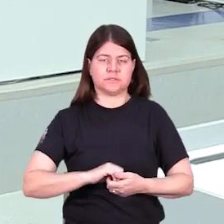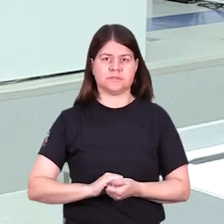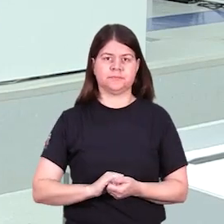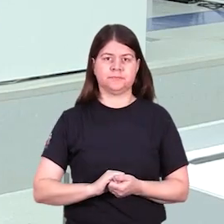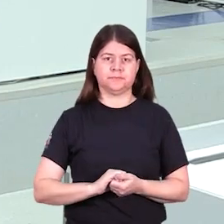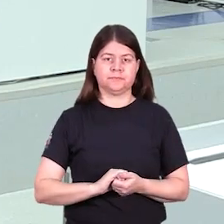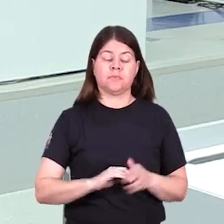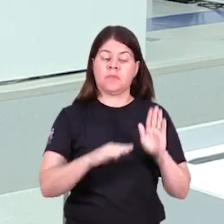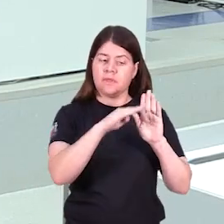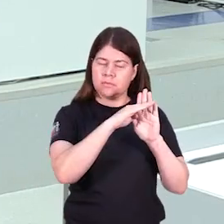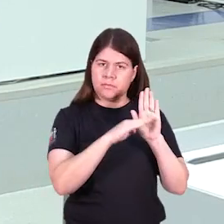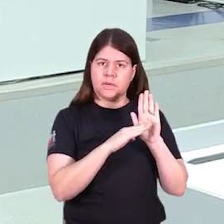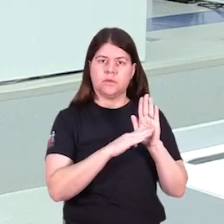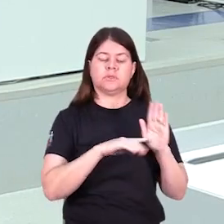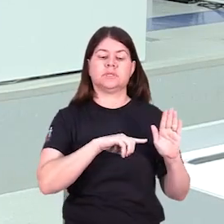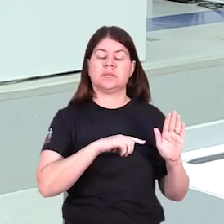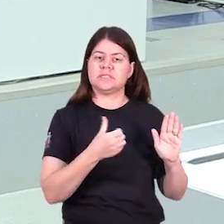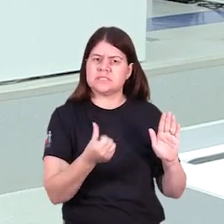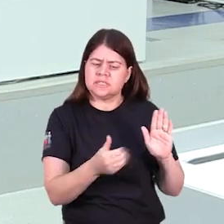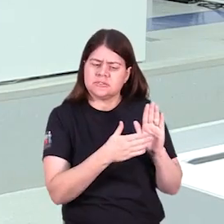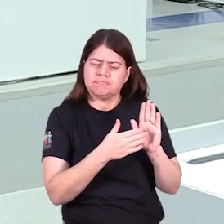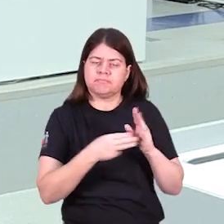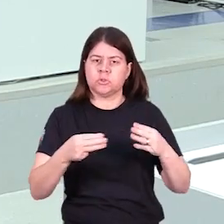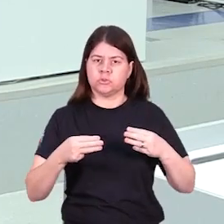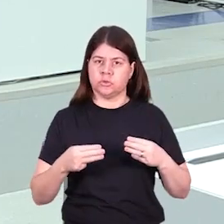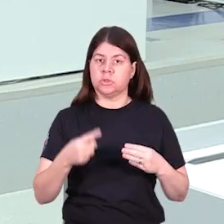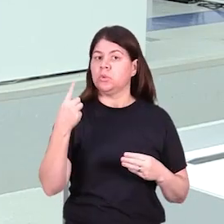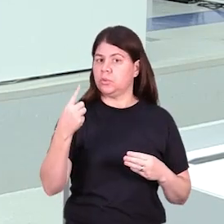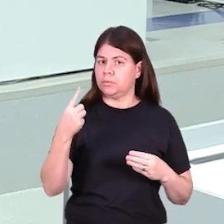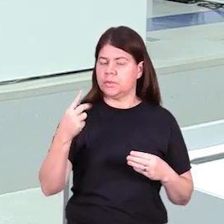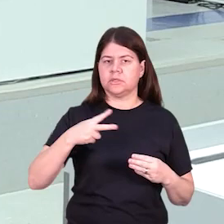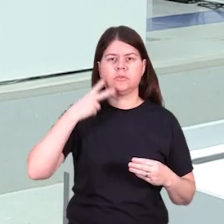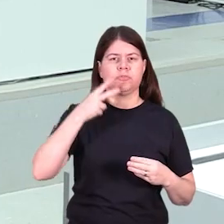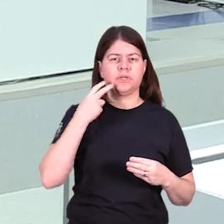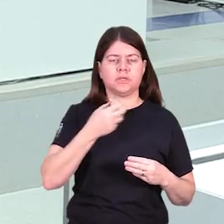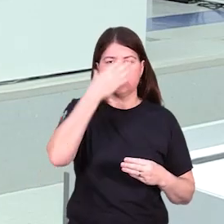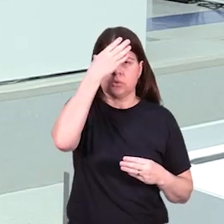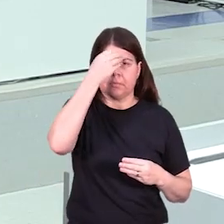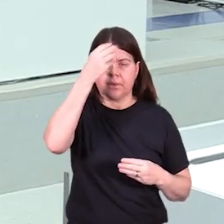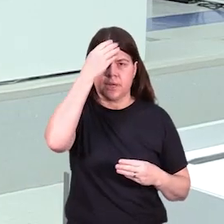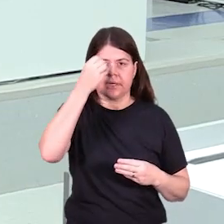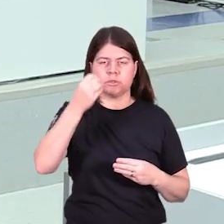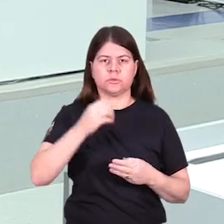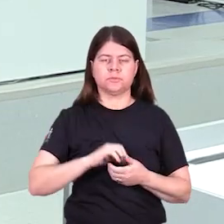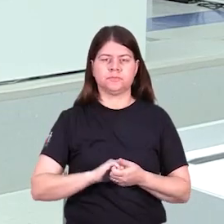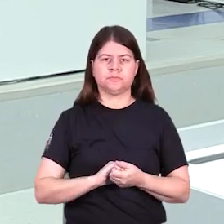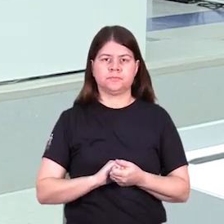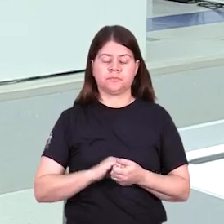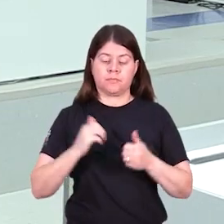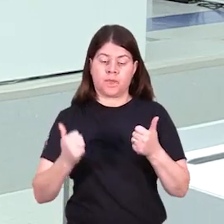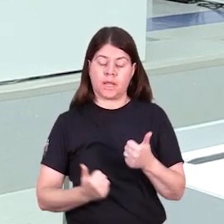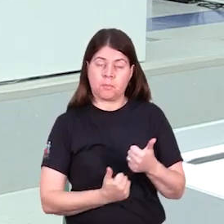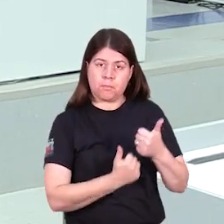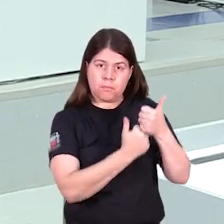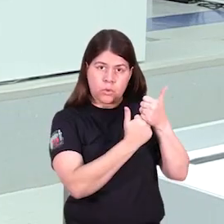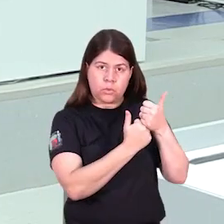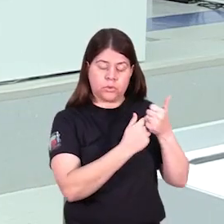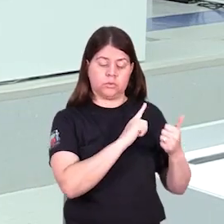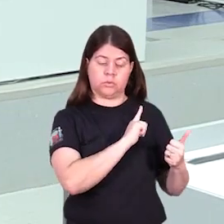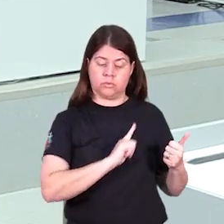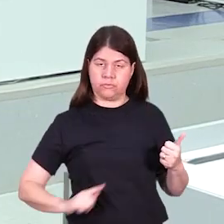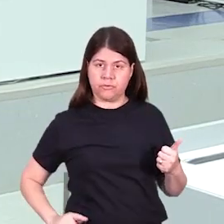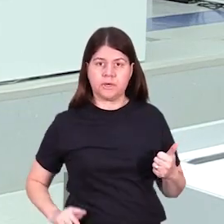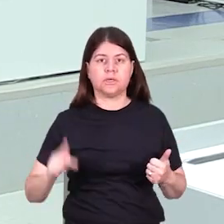diagnóstico precoce da doença. A pauta conta com seis moções, entre elas a do vereador Roberto Conde de Andrade,